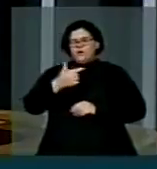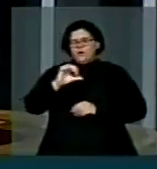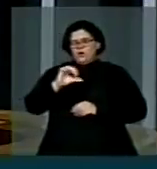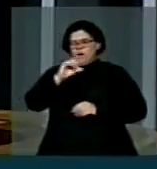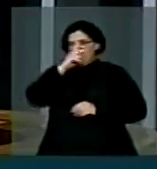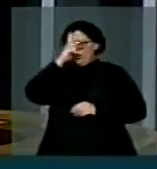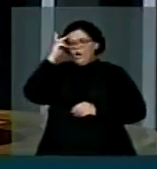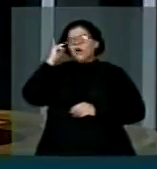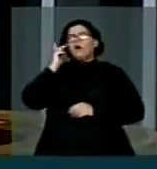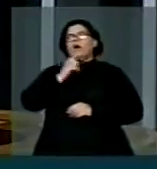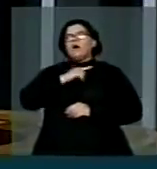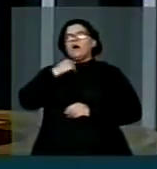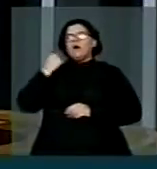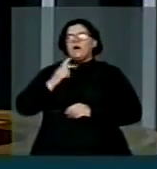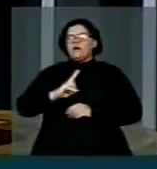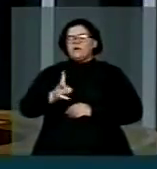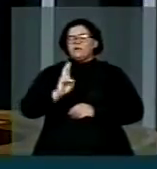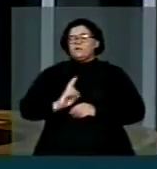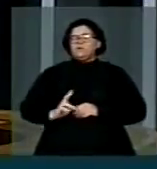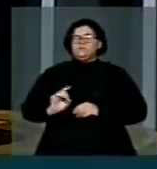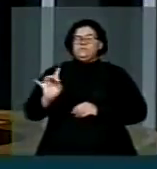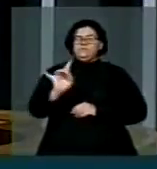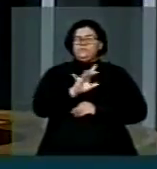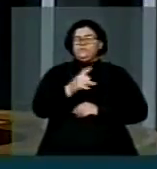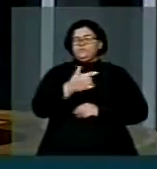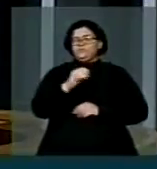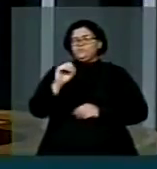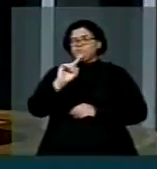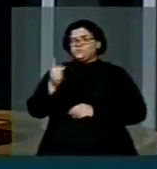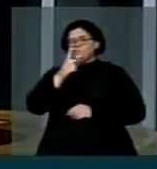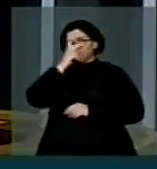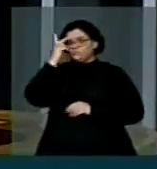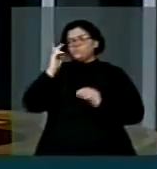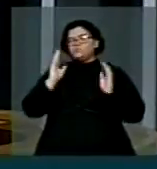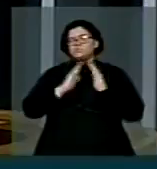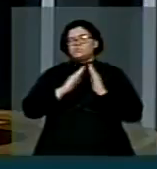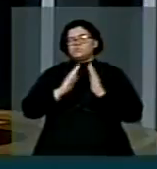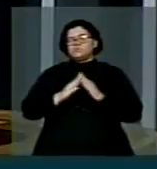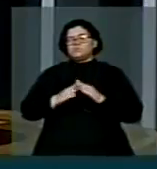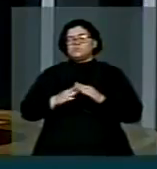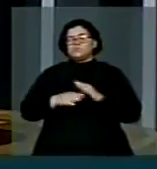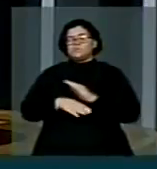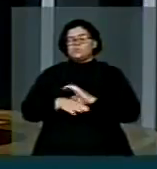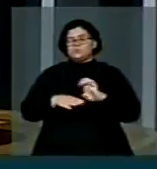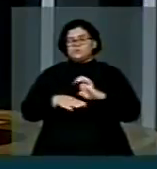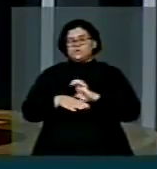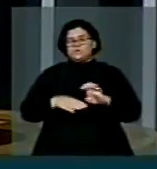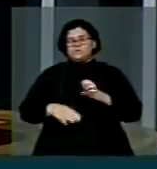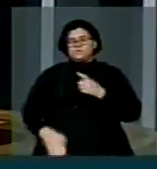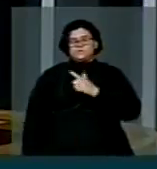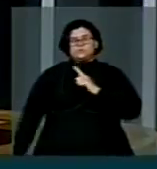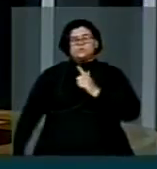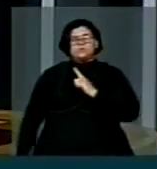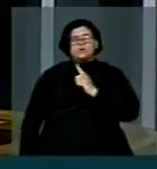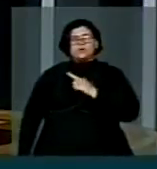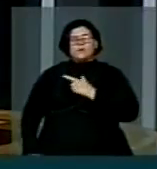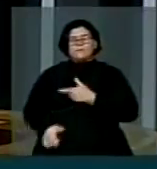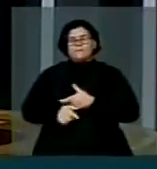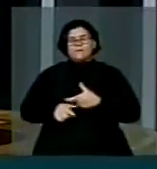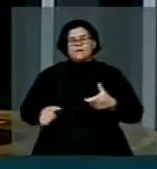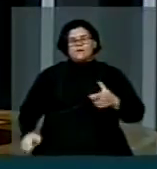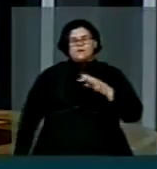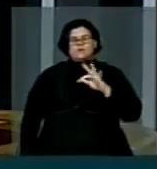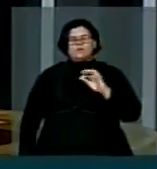vítimas fatais para cada 200 mil habitantes. Os estados que registram as maiores